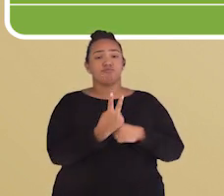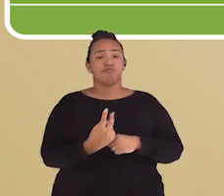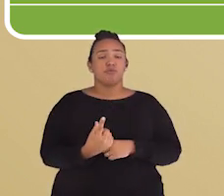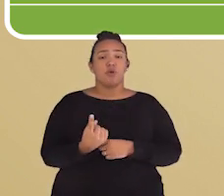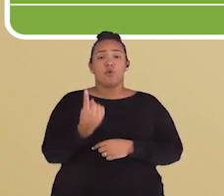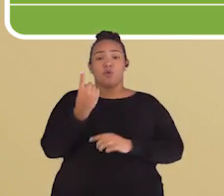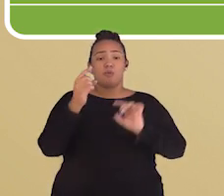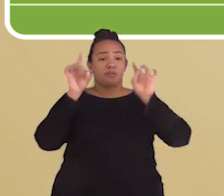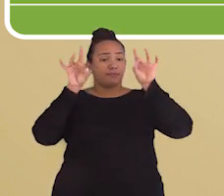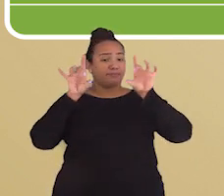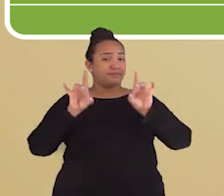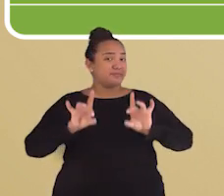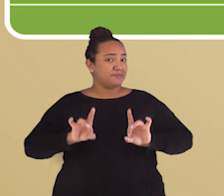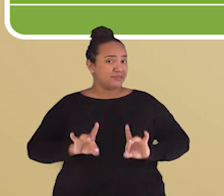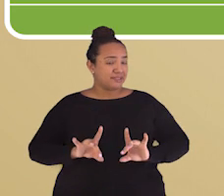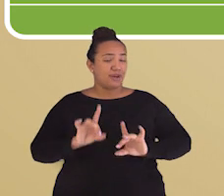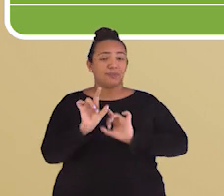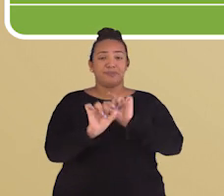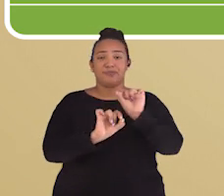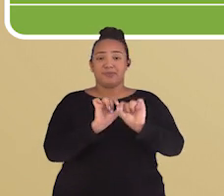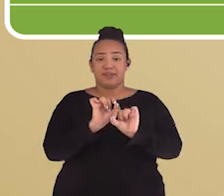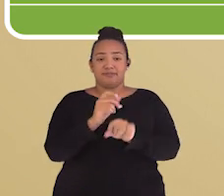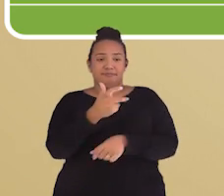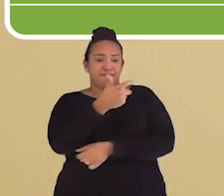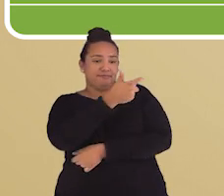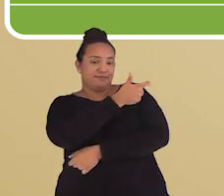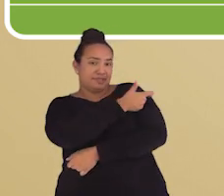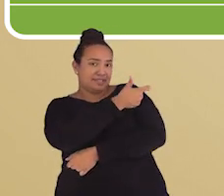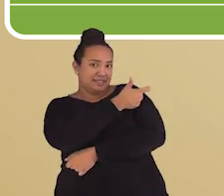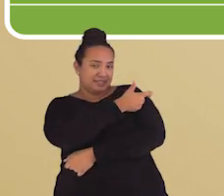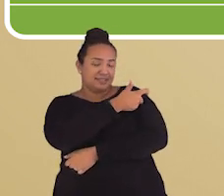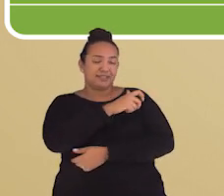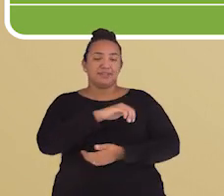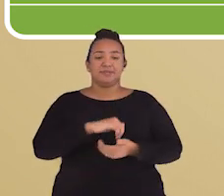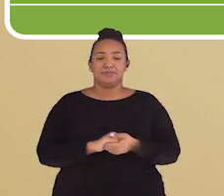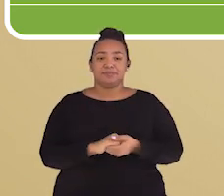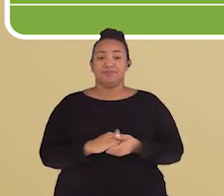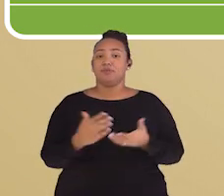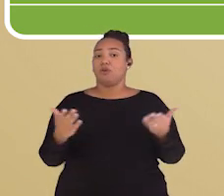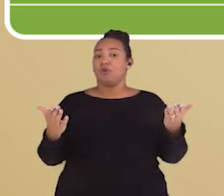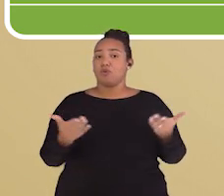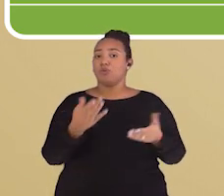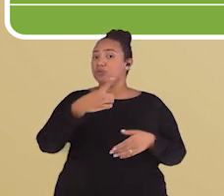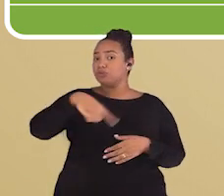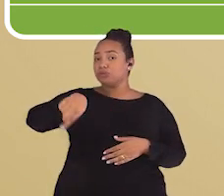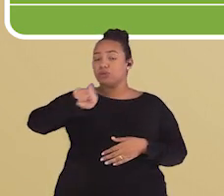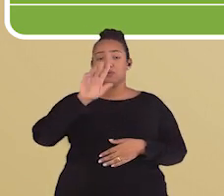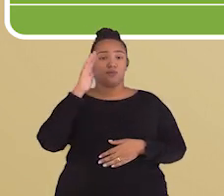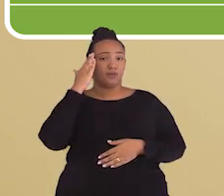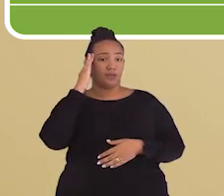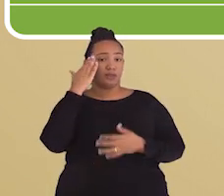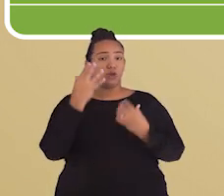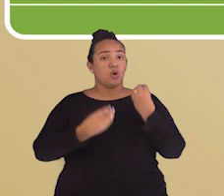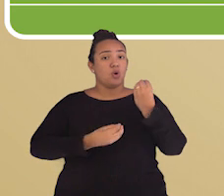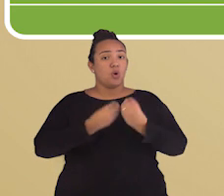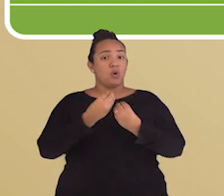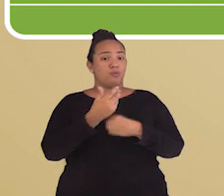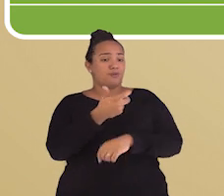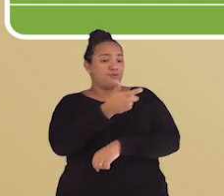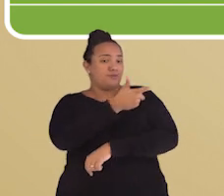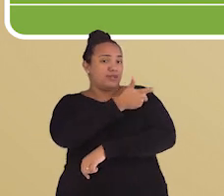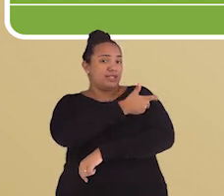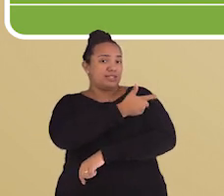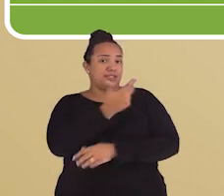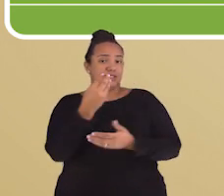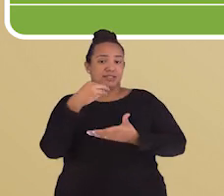que é o tema da nossa aula, que é a vacina ou as vacinas, pois vamos procurar entender sobre como